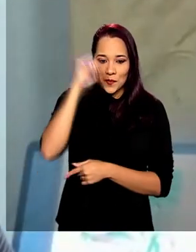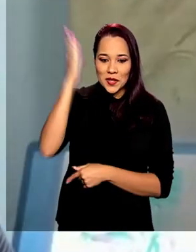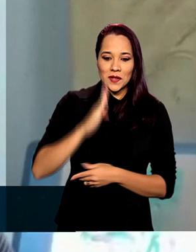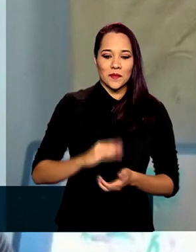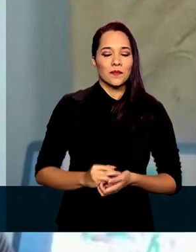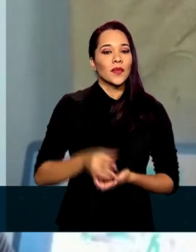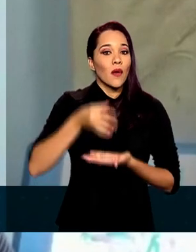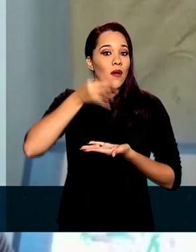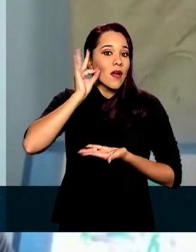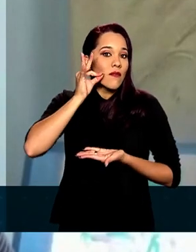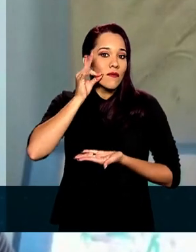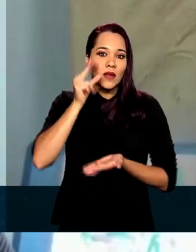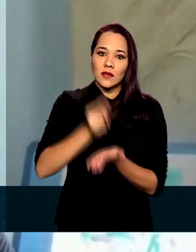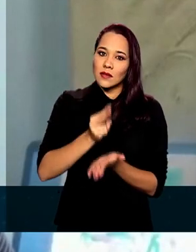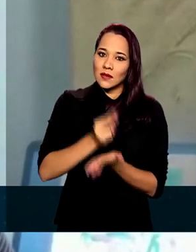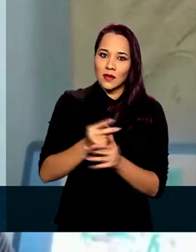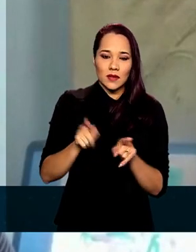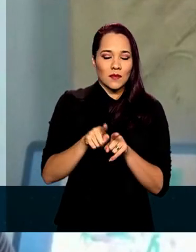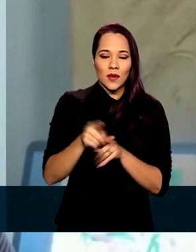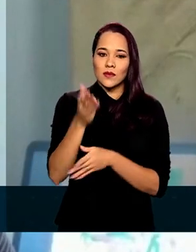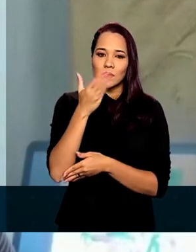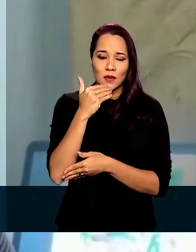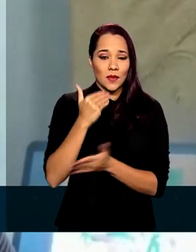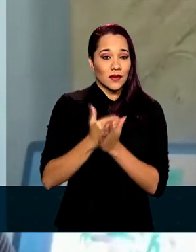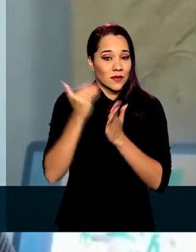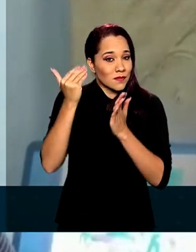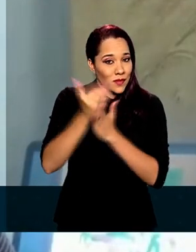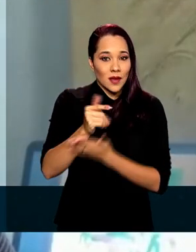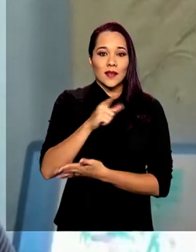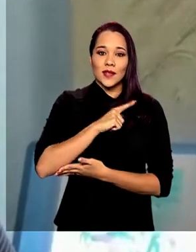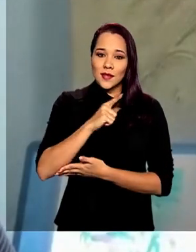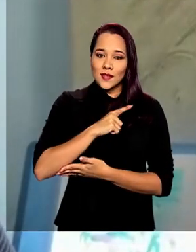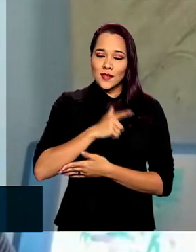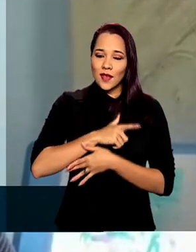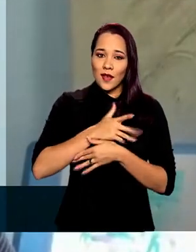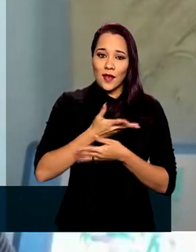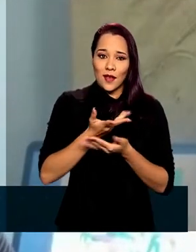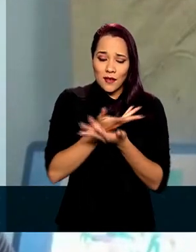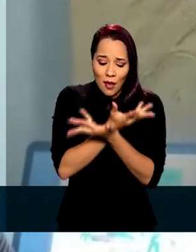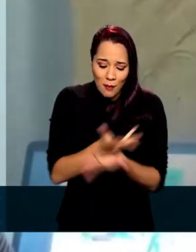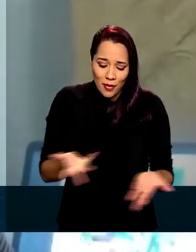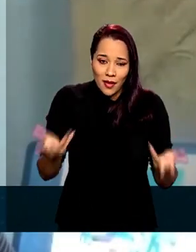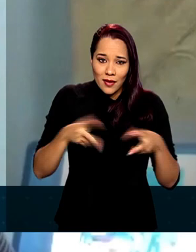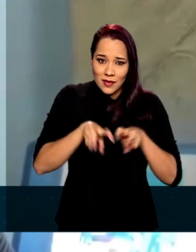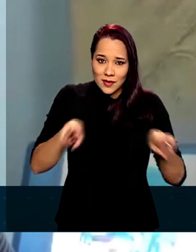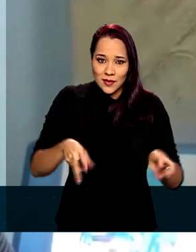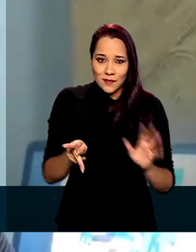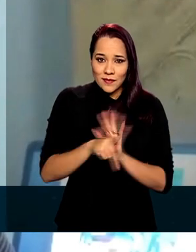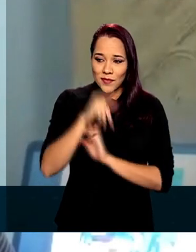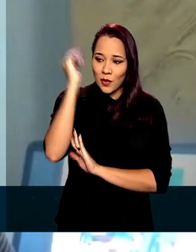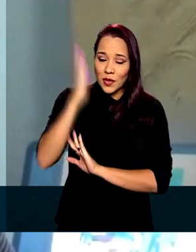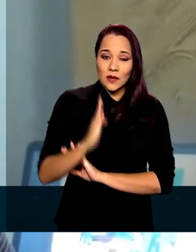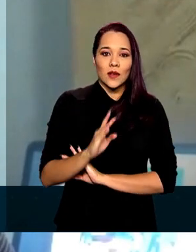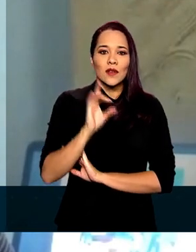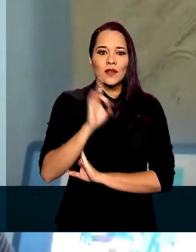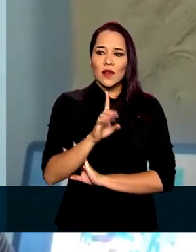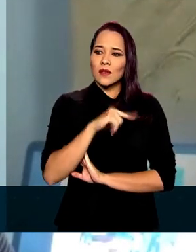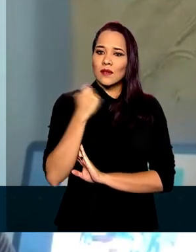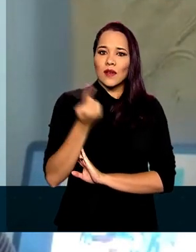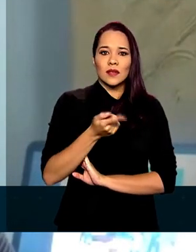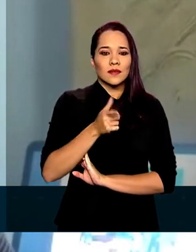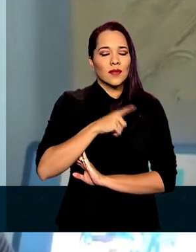né, o café está sempre presente, também é um dos alimentos mais presentes na mesa dos brasileiros. Mas ainda consumimos